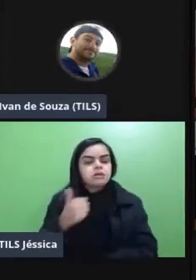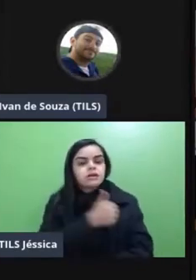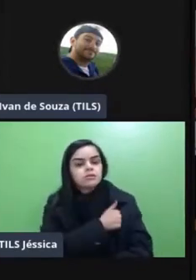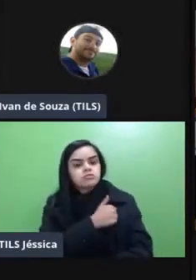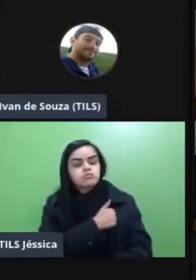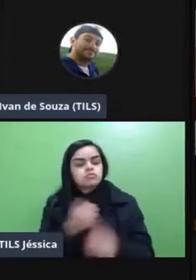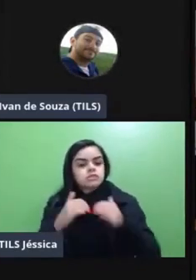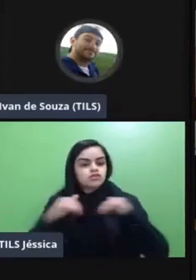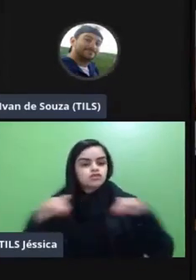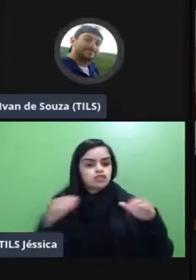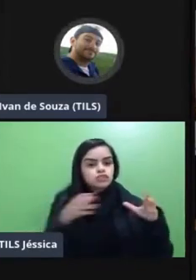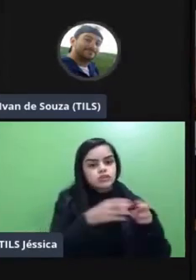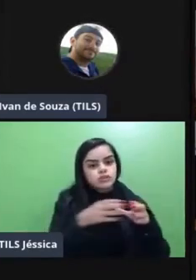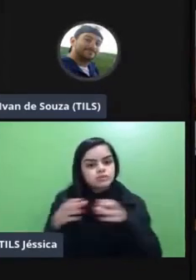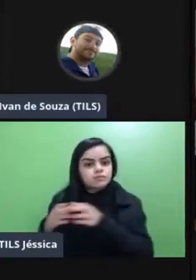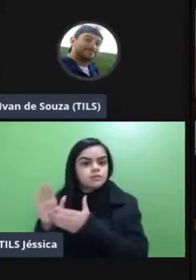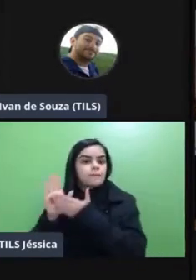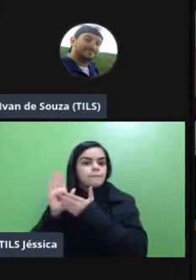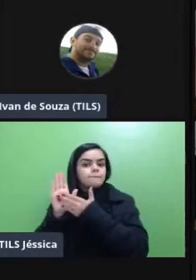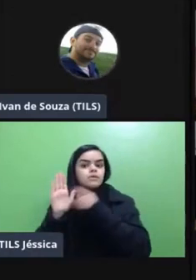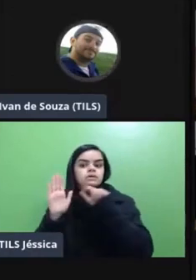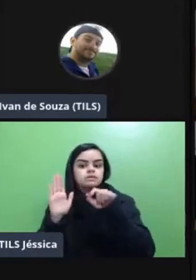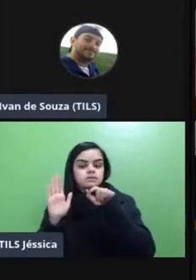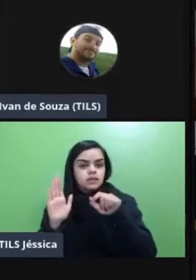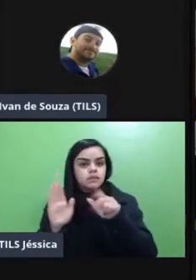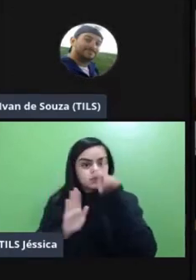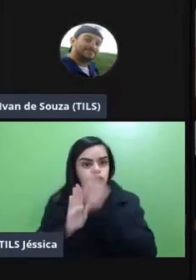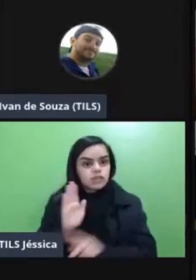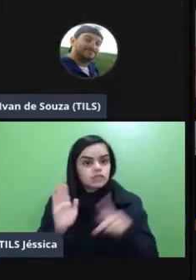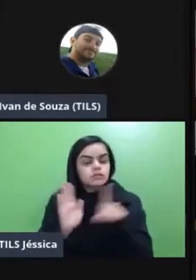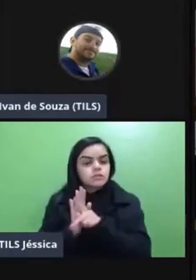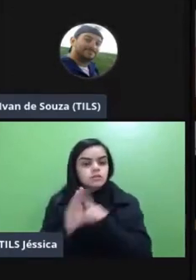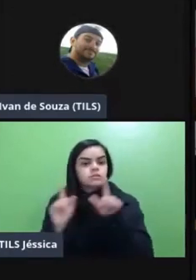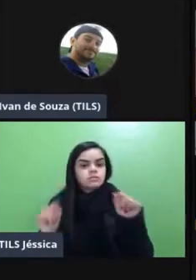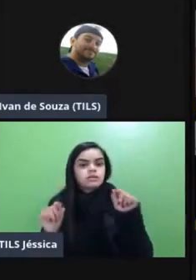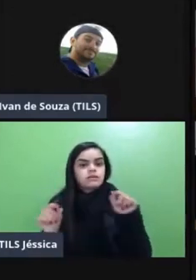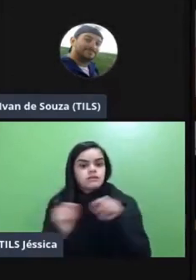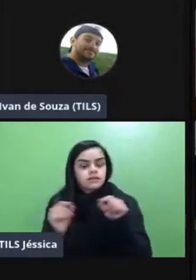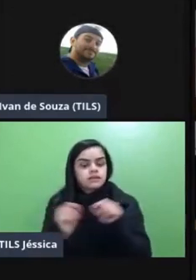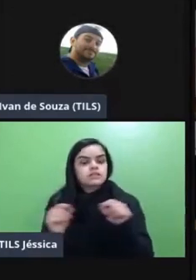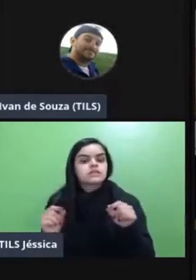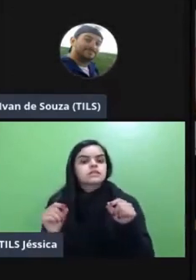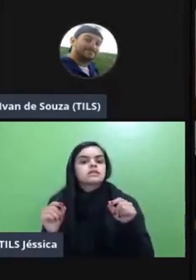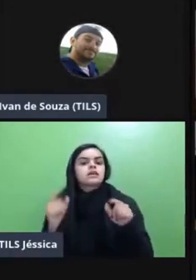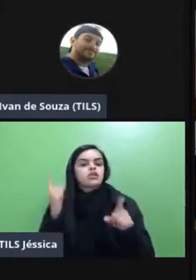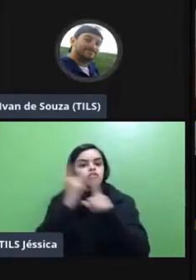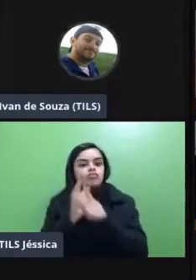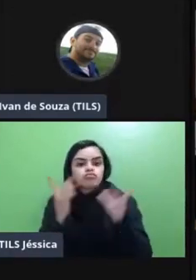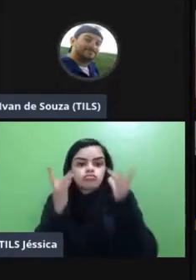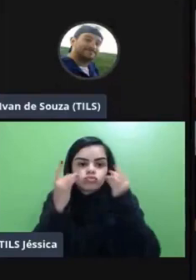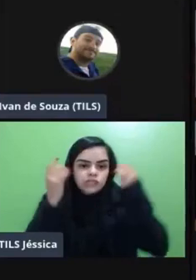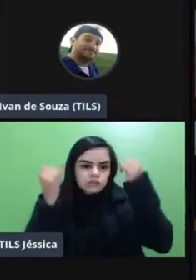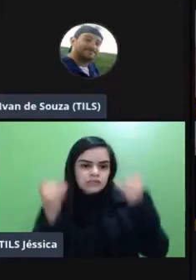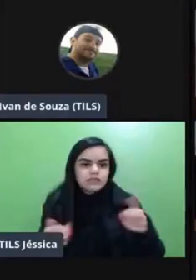grupos e propor projetos distintos depois fazer um encontro síncrono uma exposição